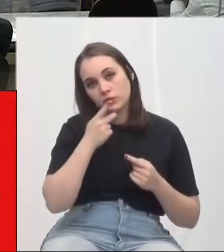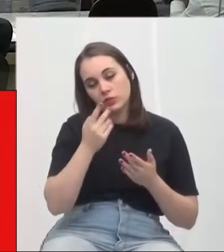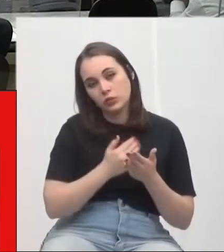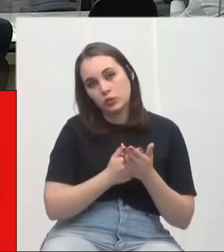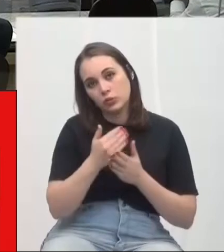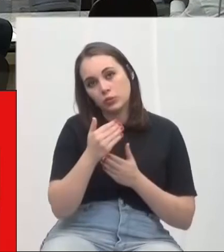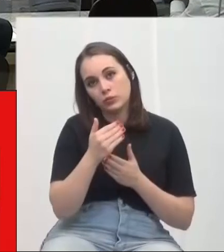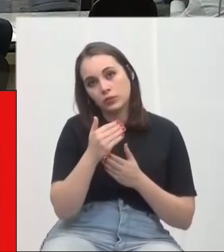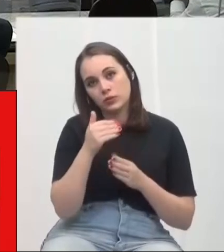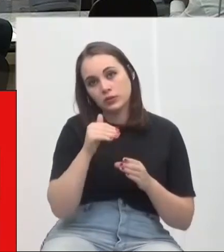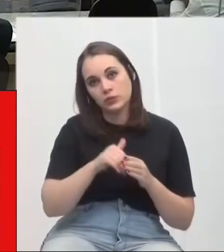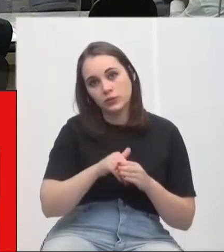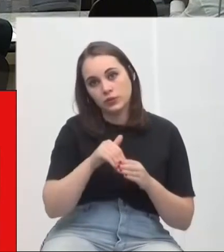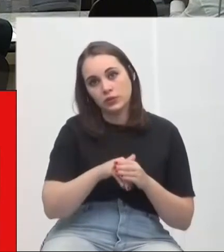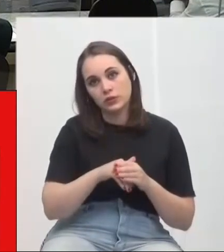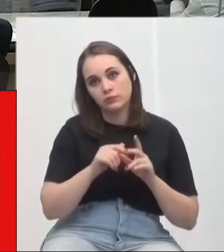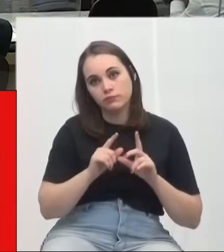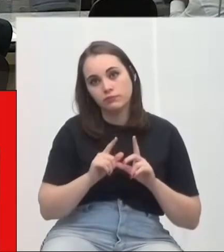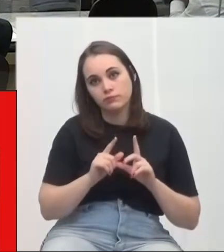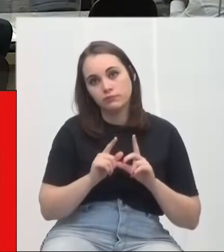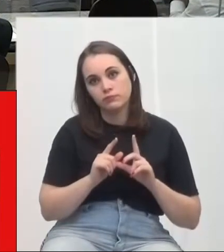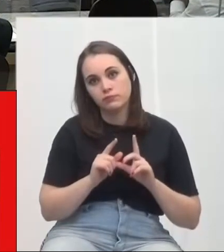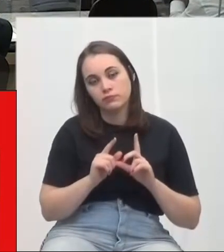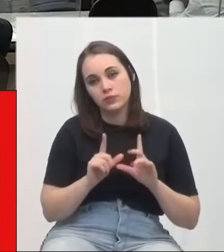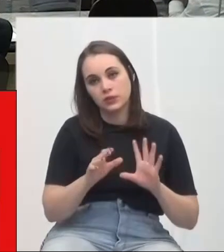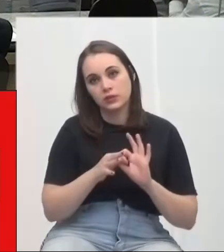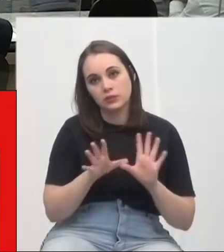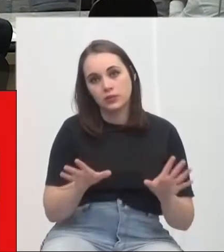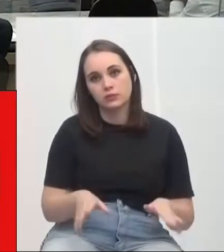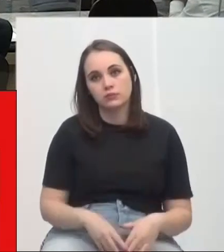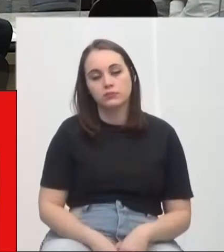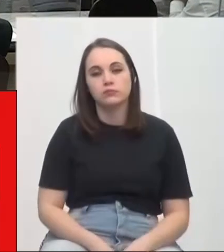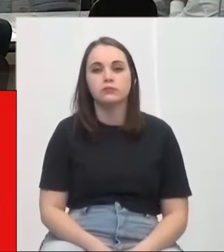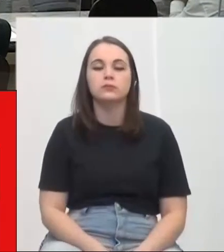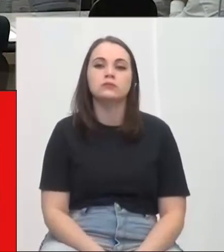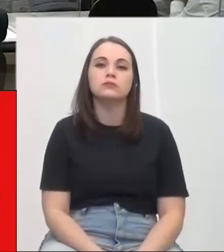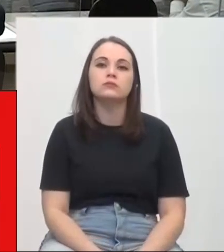queira discutir, está em votação. Placar liberado.